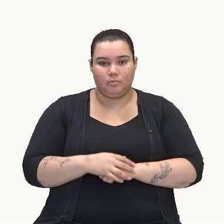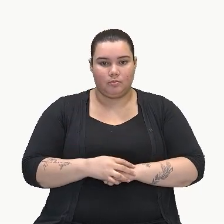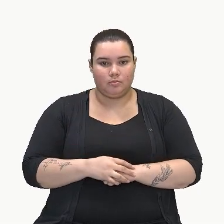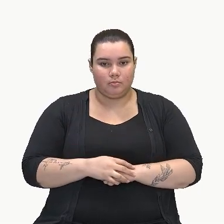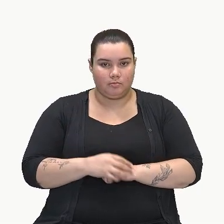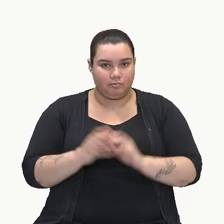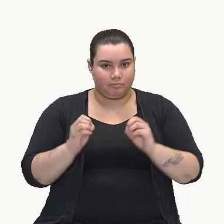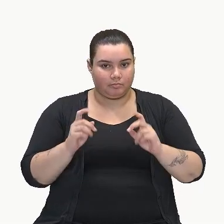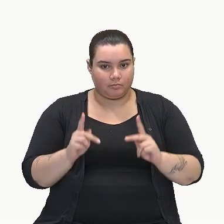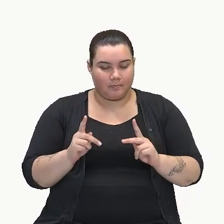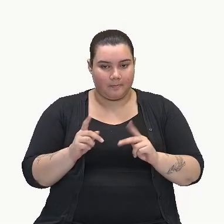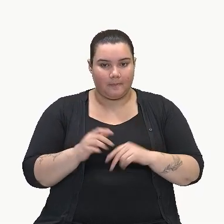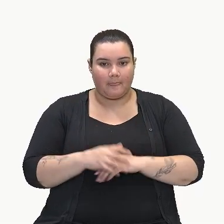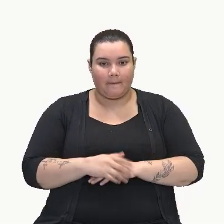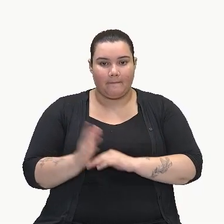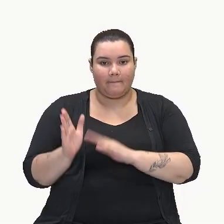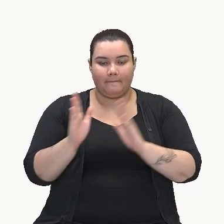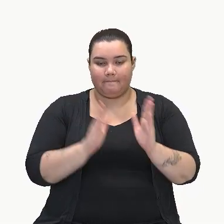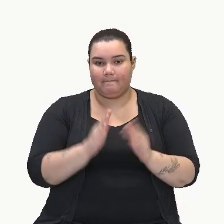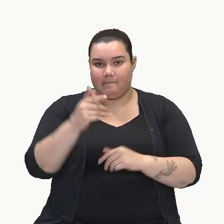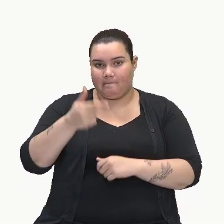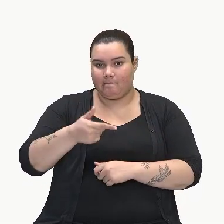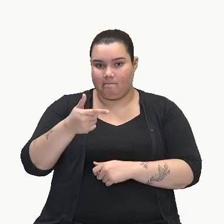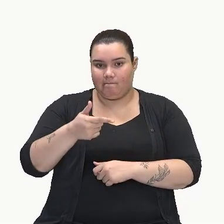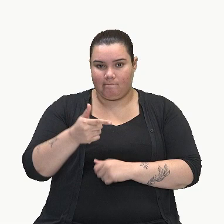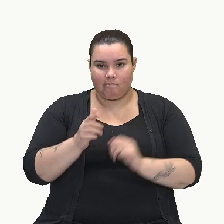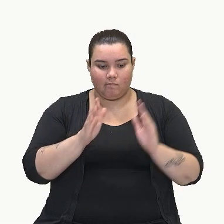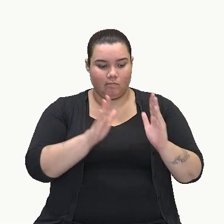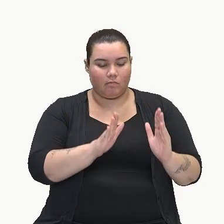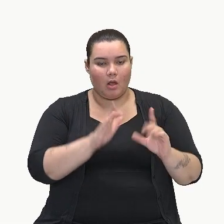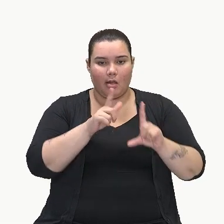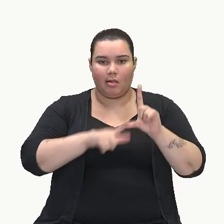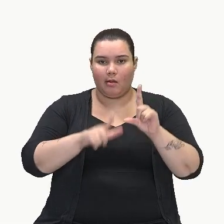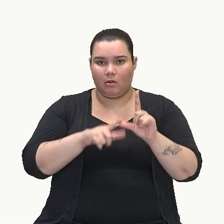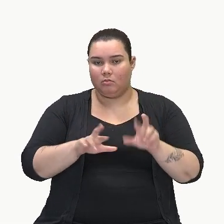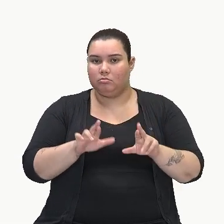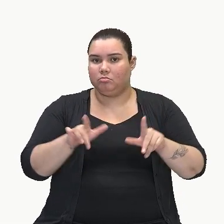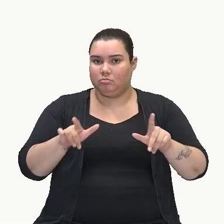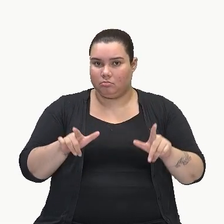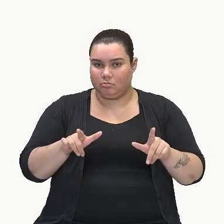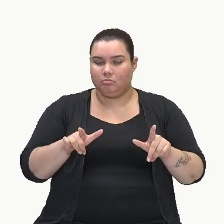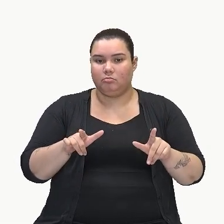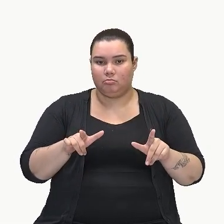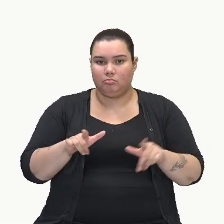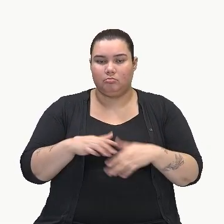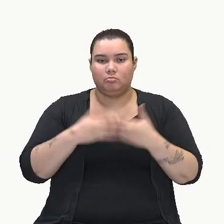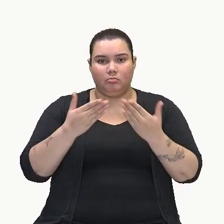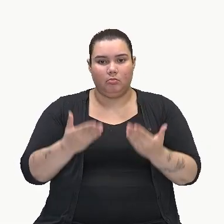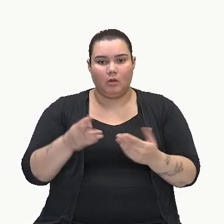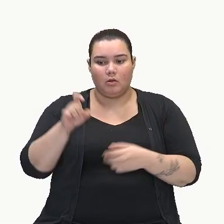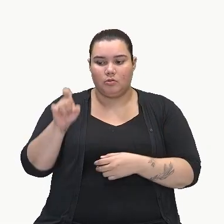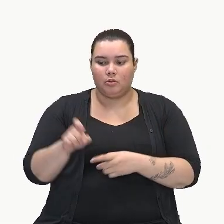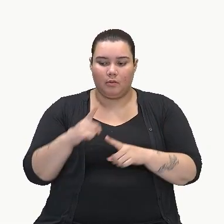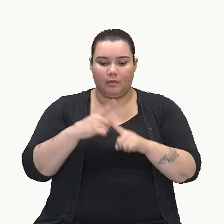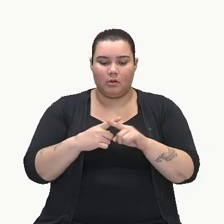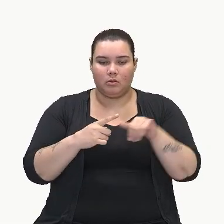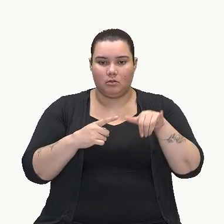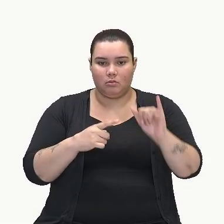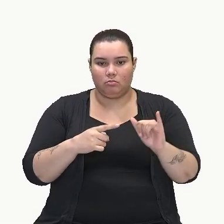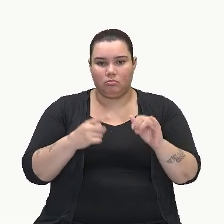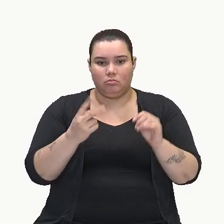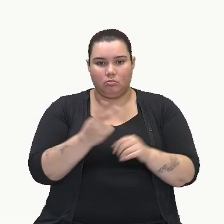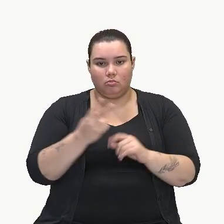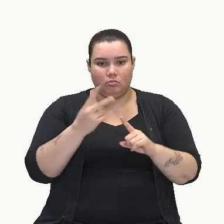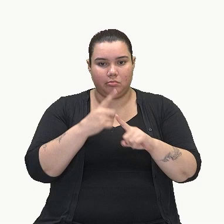Tá? Aqui no nosso segundo, tranquilo, são letras diferentes. Tá? Então, x vezes y, eu posso fazer a